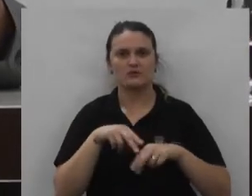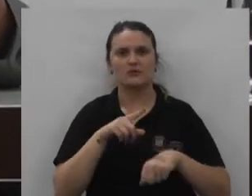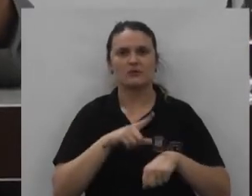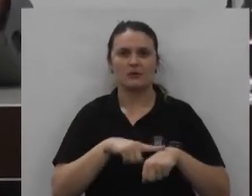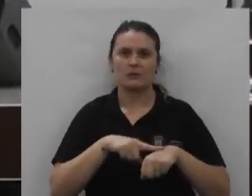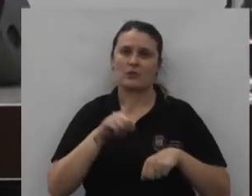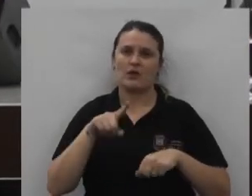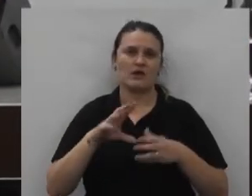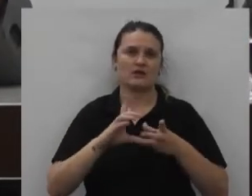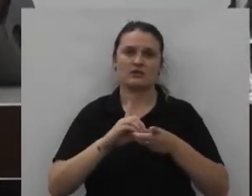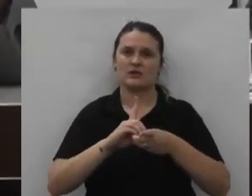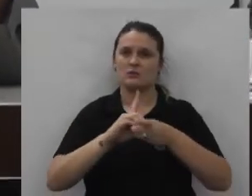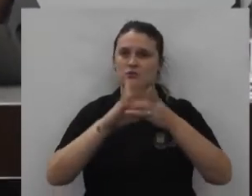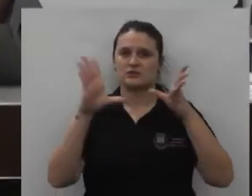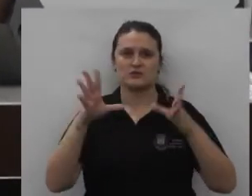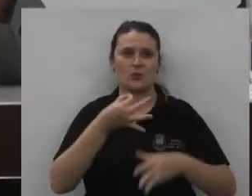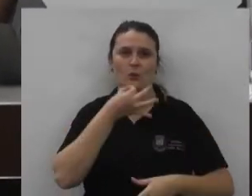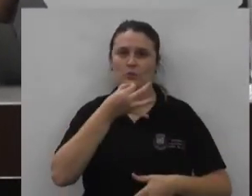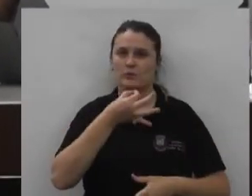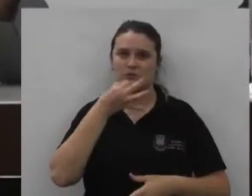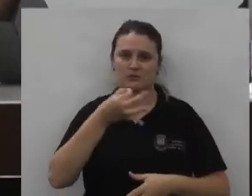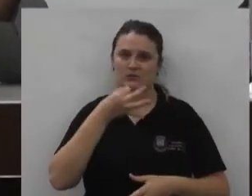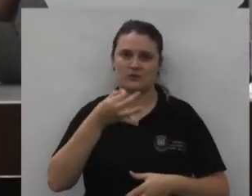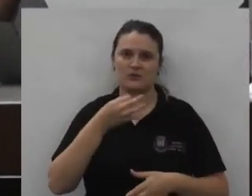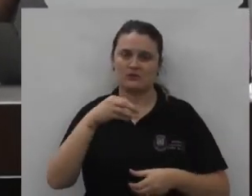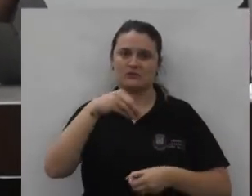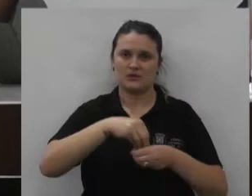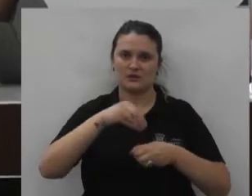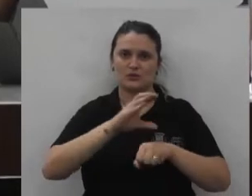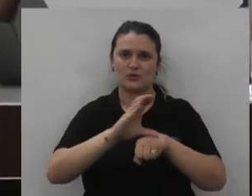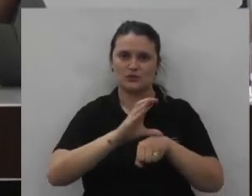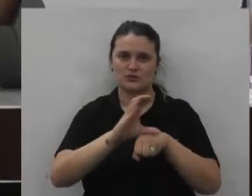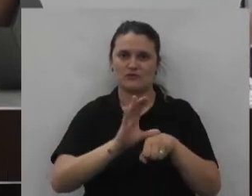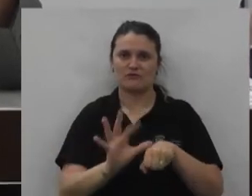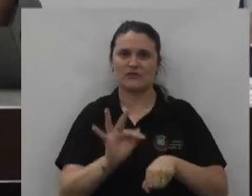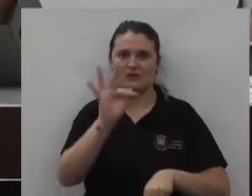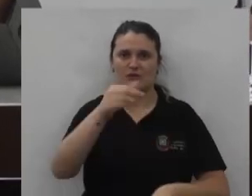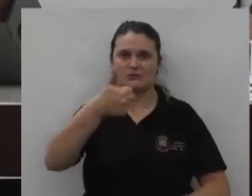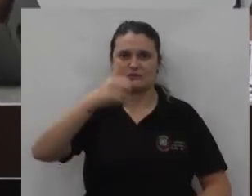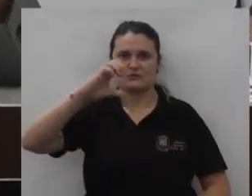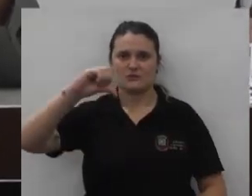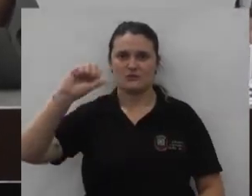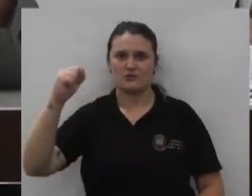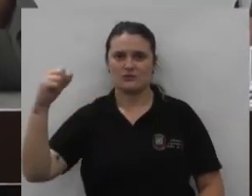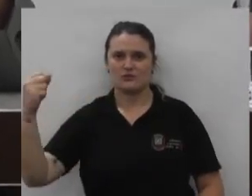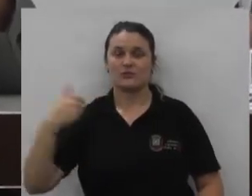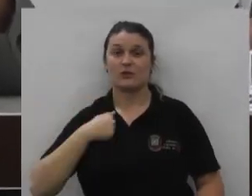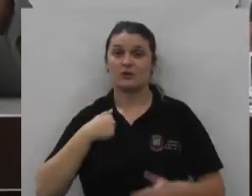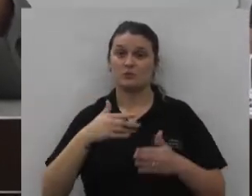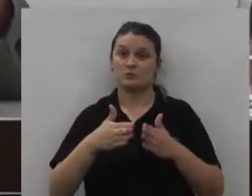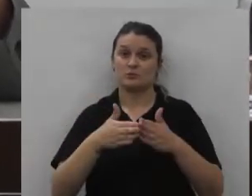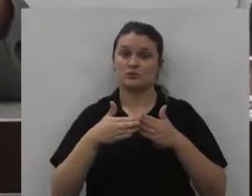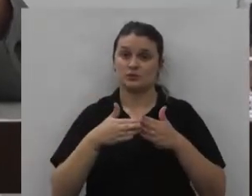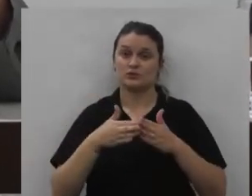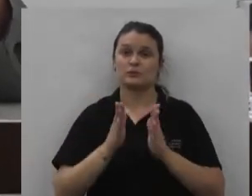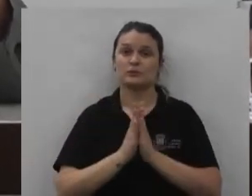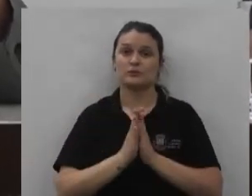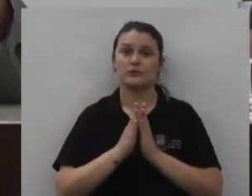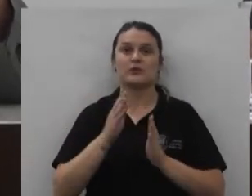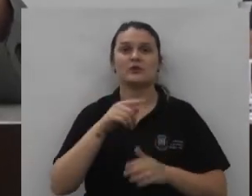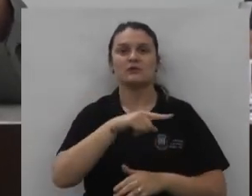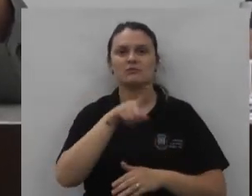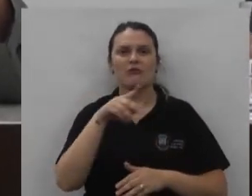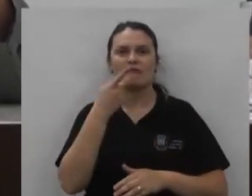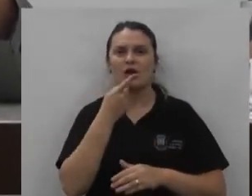sendo expressado a democracia pela nossa constituição de 88 então eu peço por gentileza que não